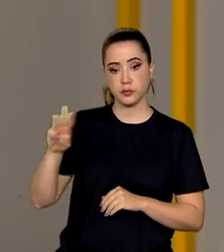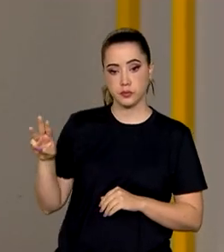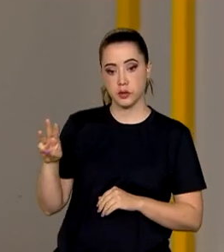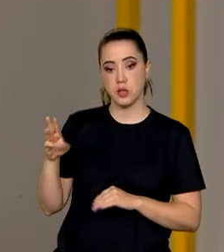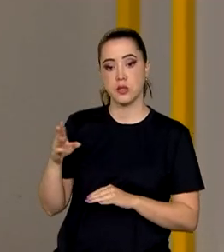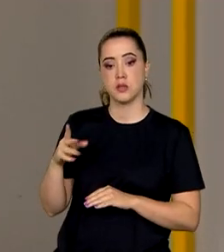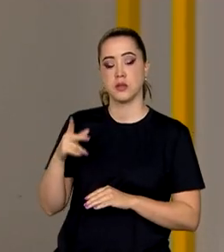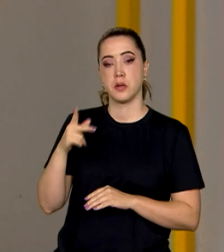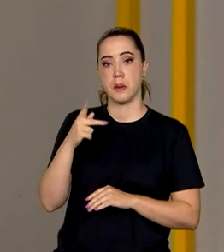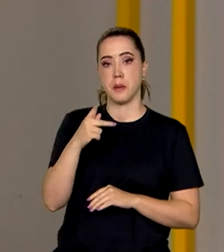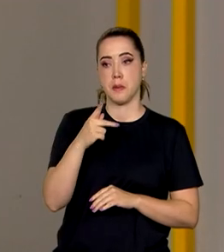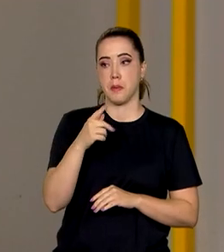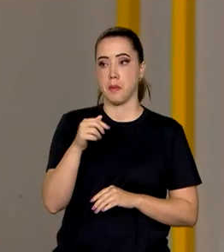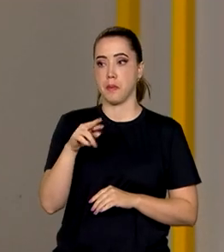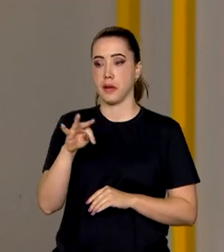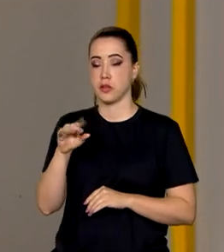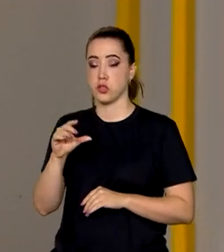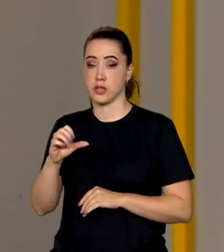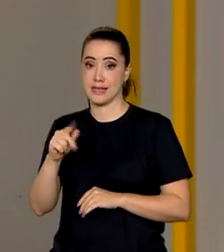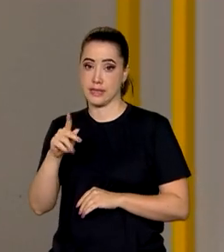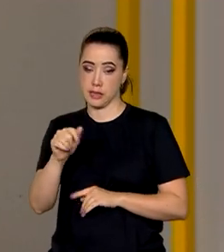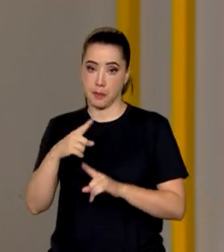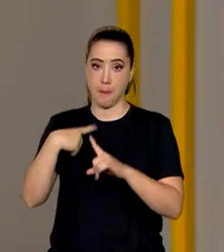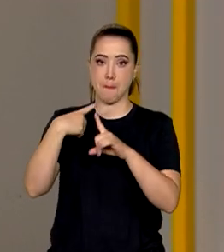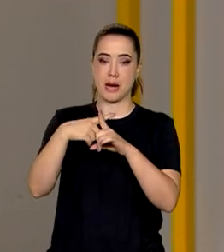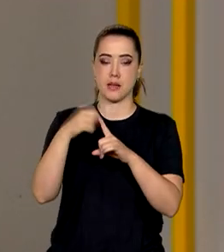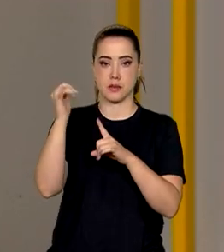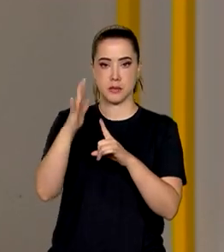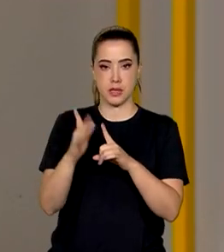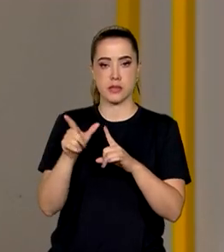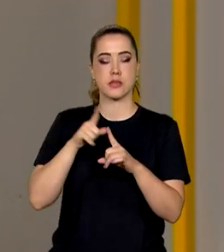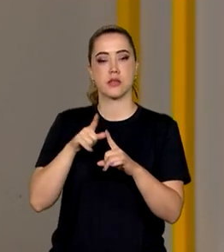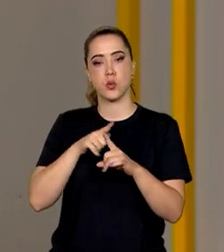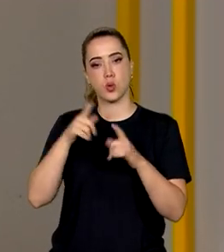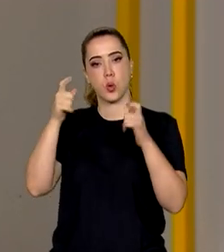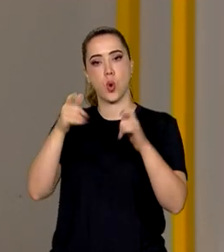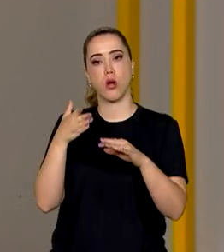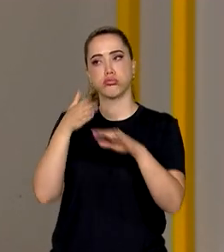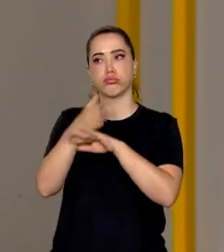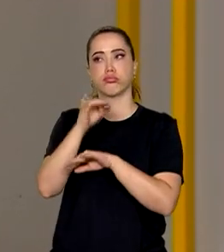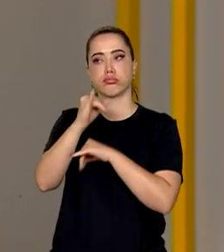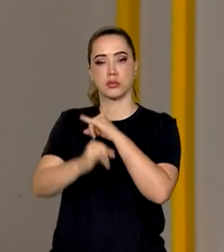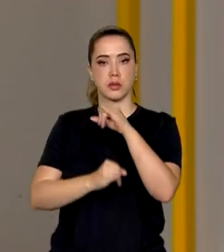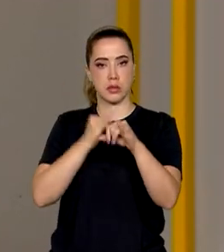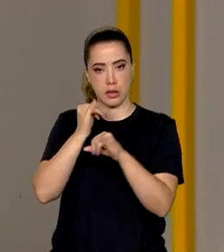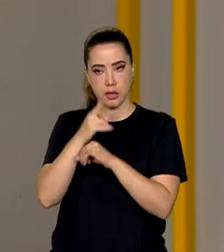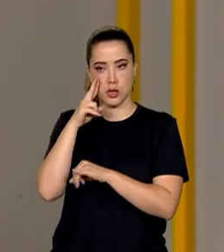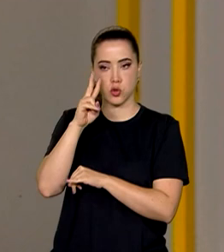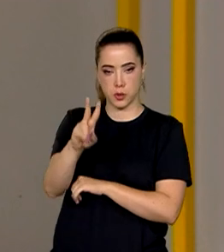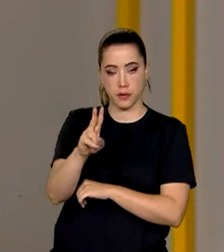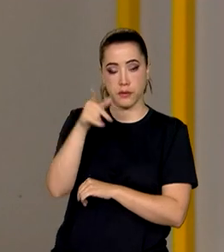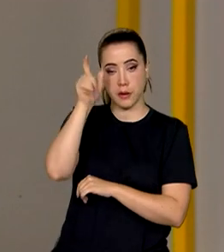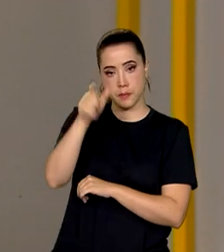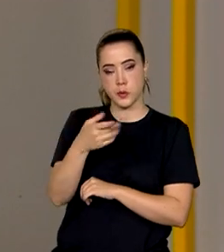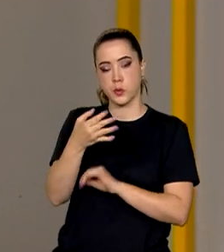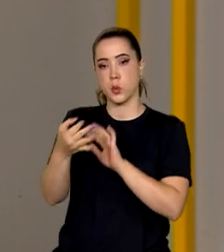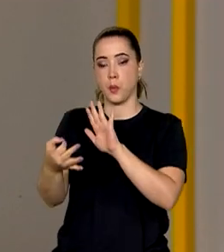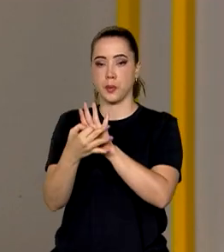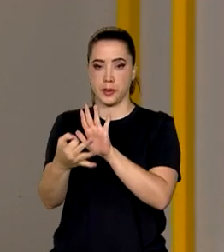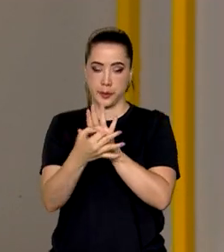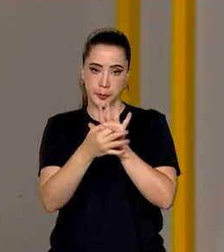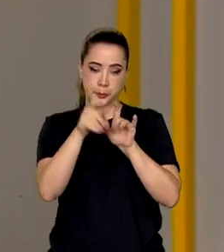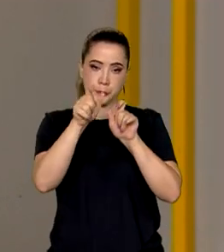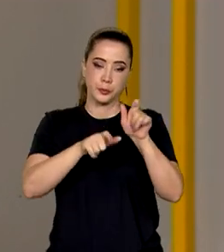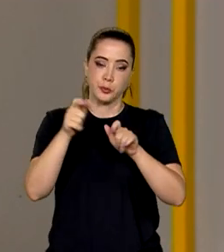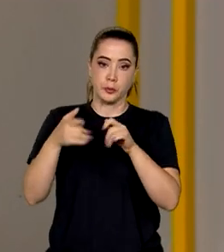Participa Mais Brasil, há um campo bastante didático ali que já direciona as pessoas para a consulta pública.